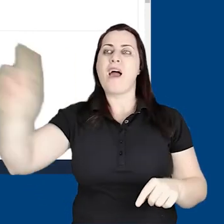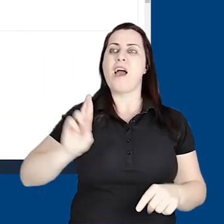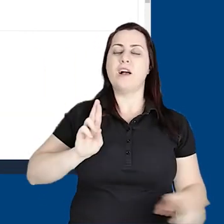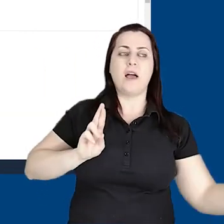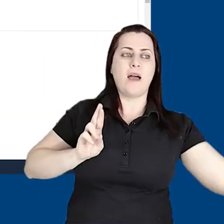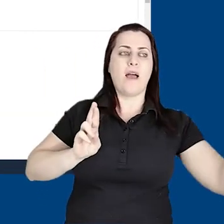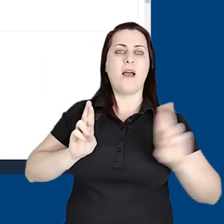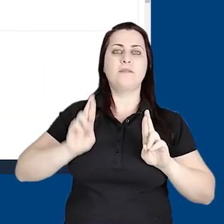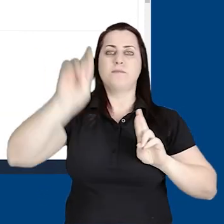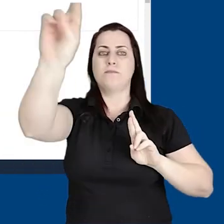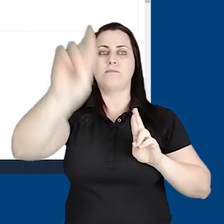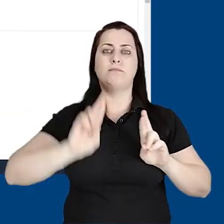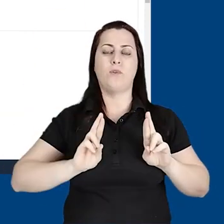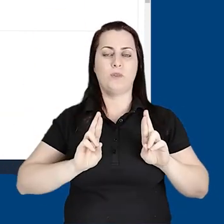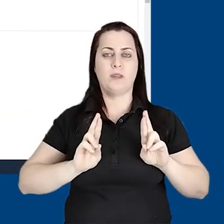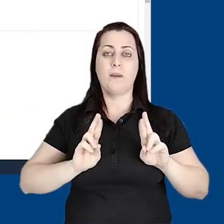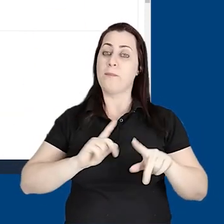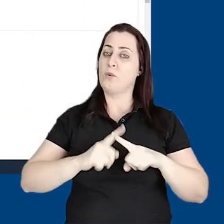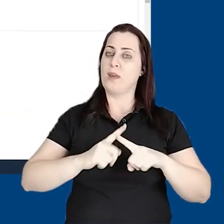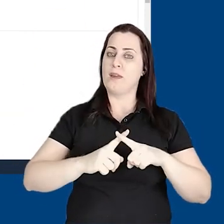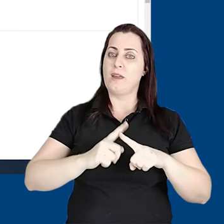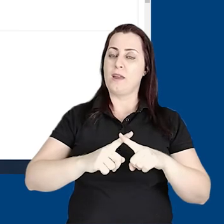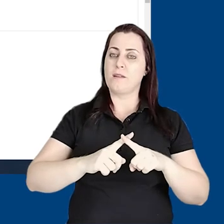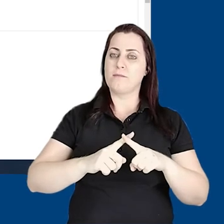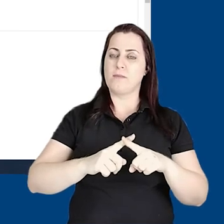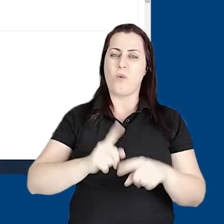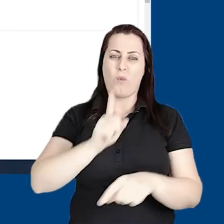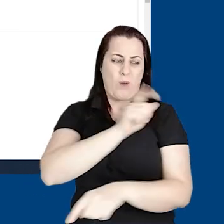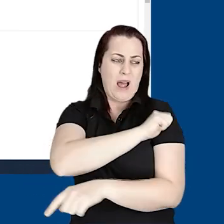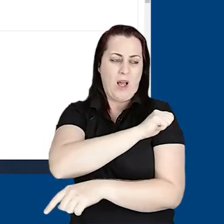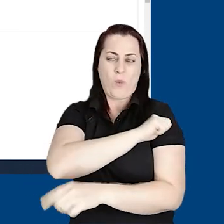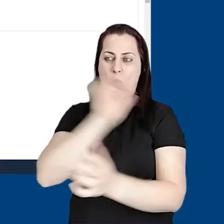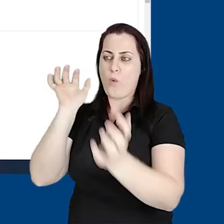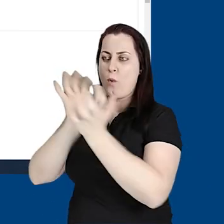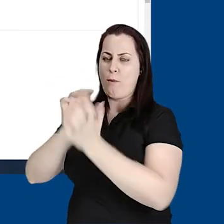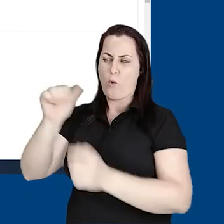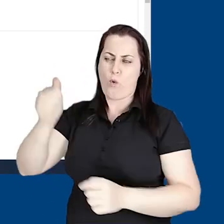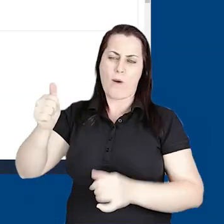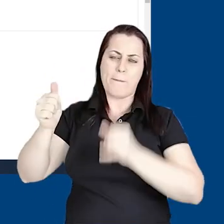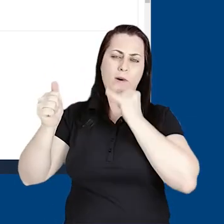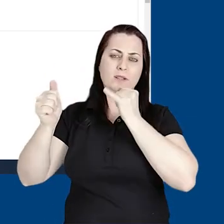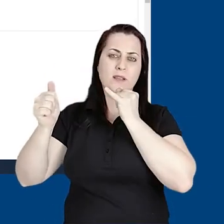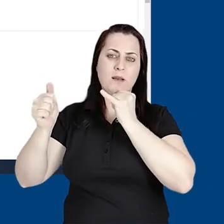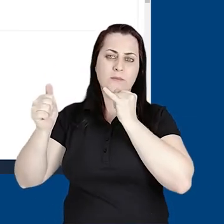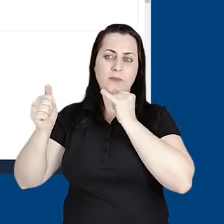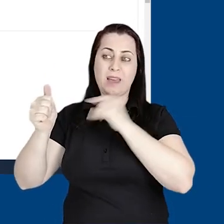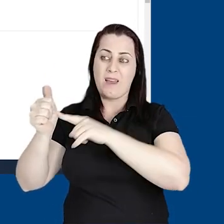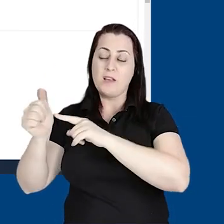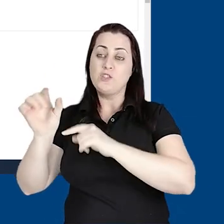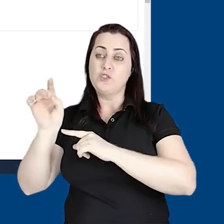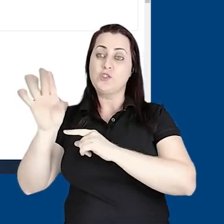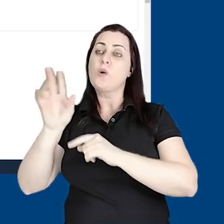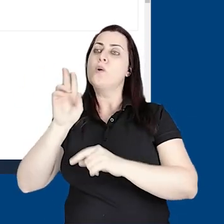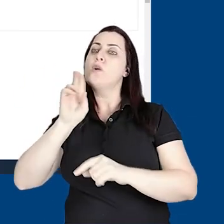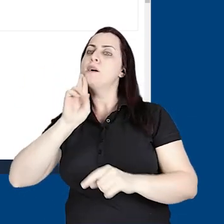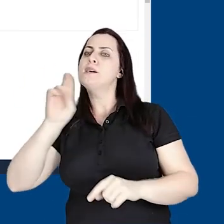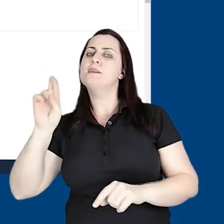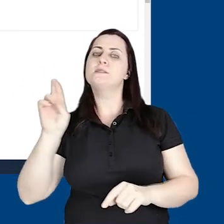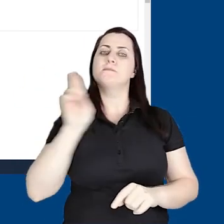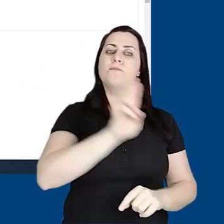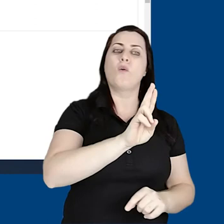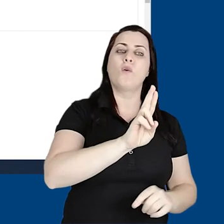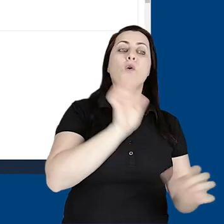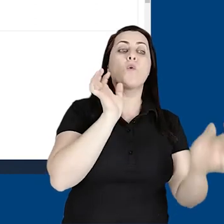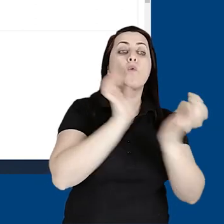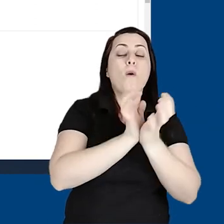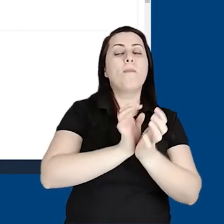poderá ser respondida por eles. Por quê? Porque um aluno do grupo 1, por exemplo, só